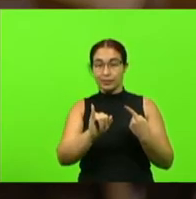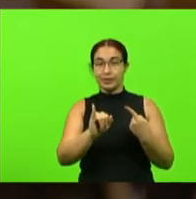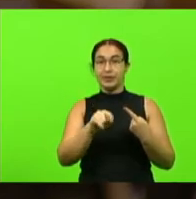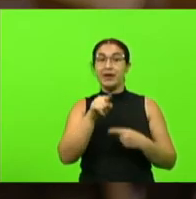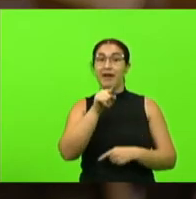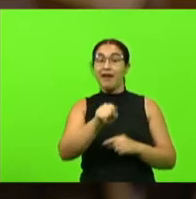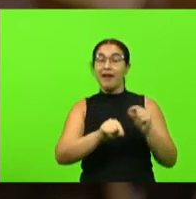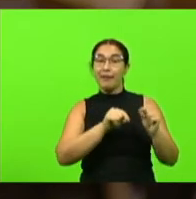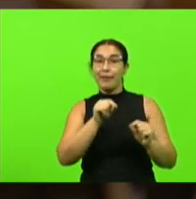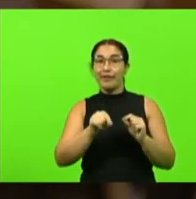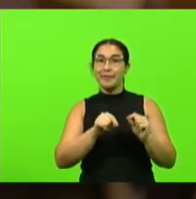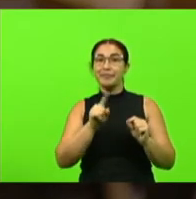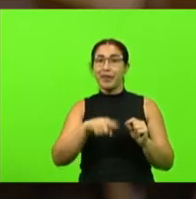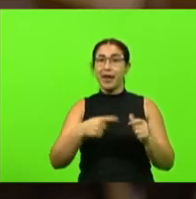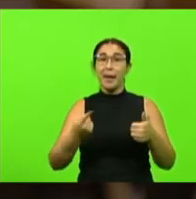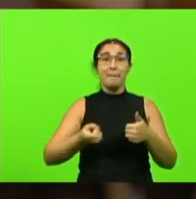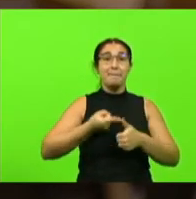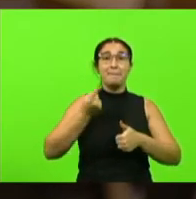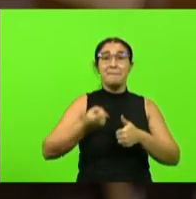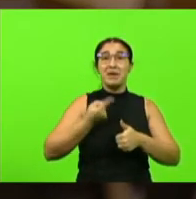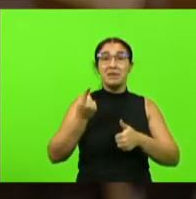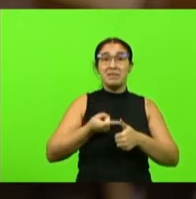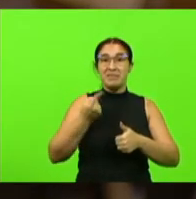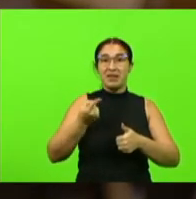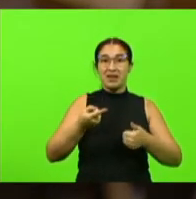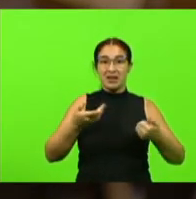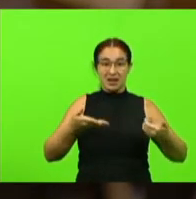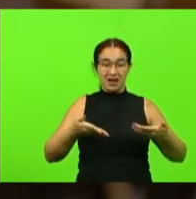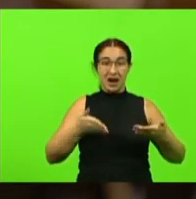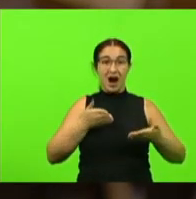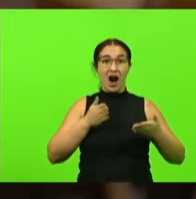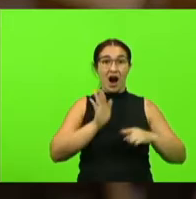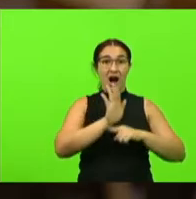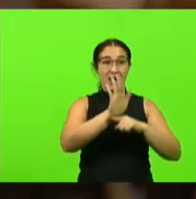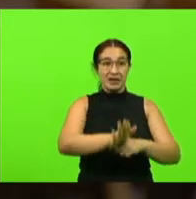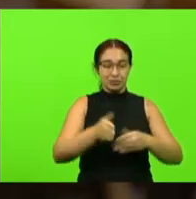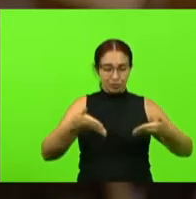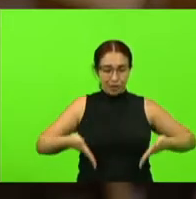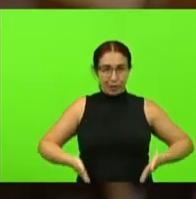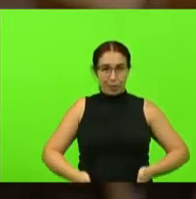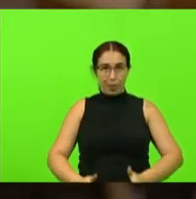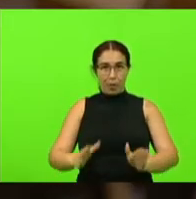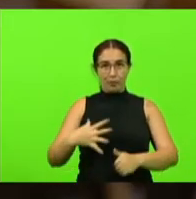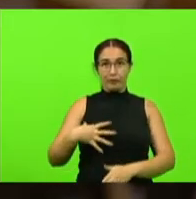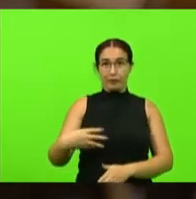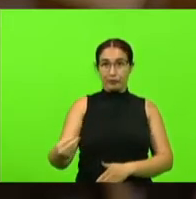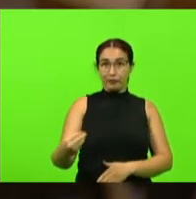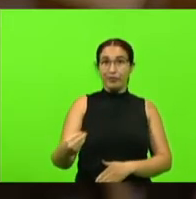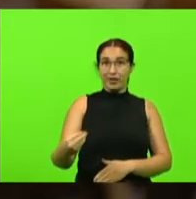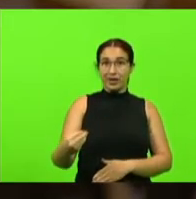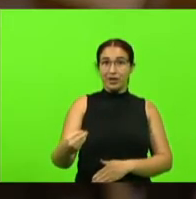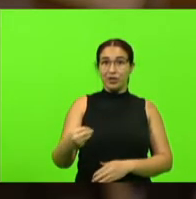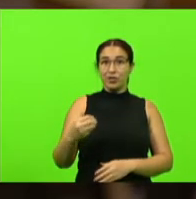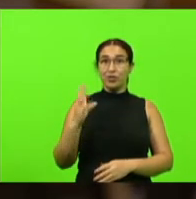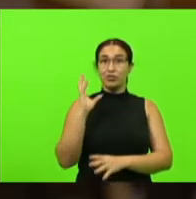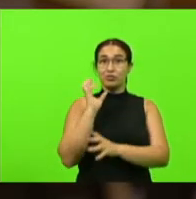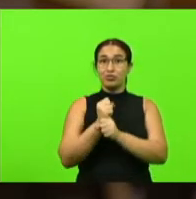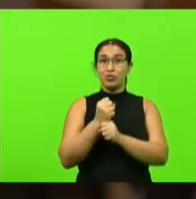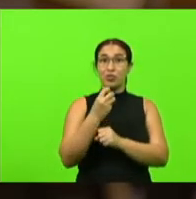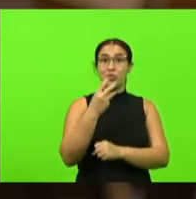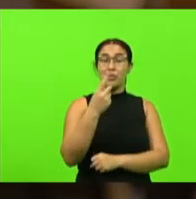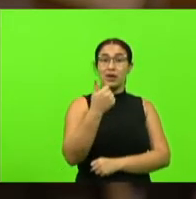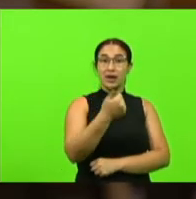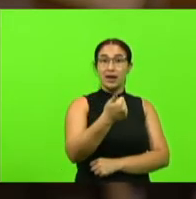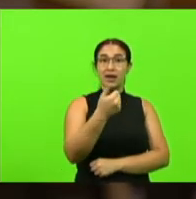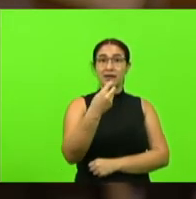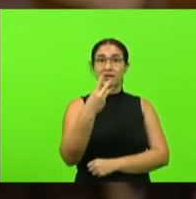das primeiras parteiras do município Alone ajudou colocar no mundo 13 mil crianças